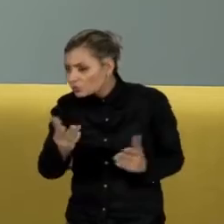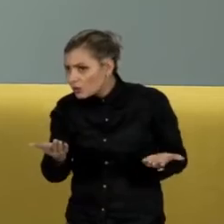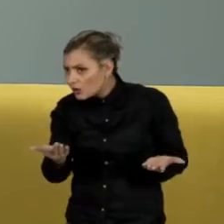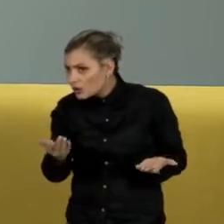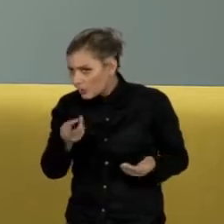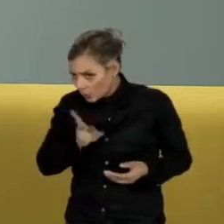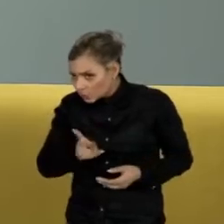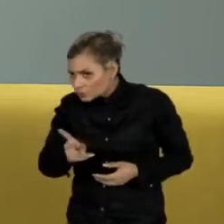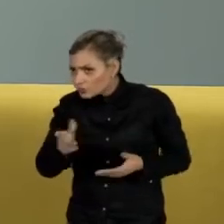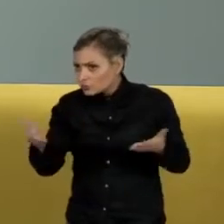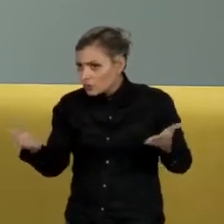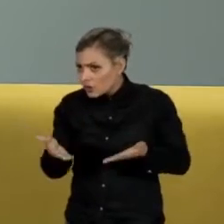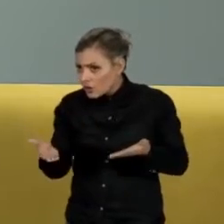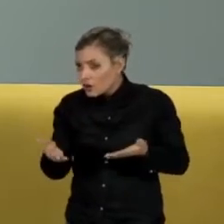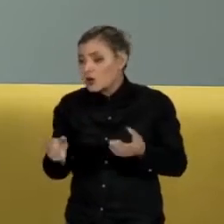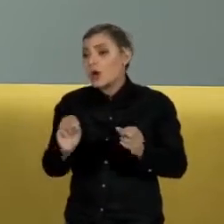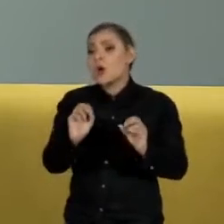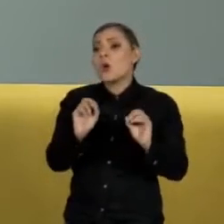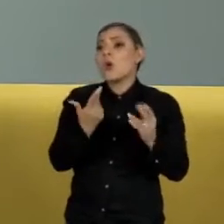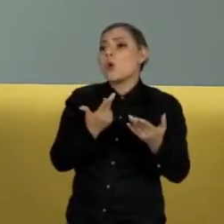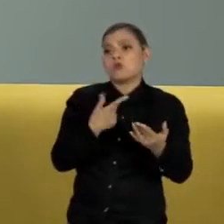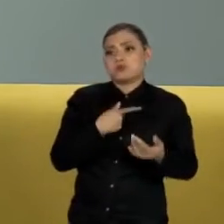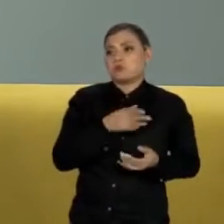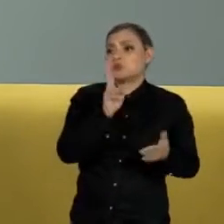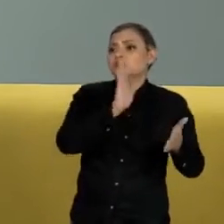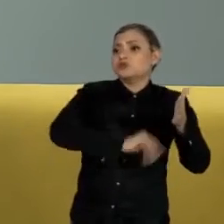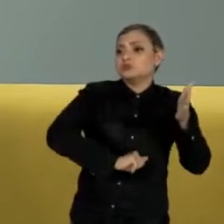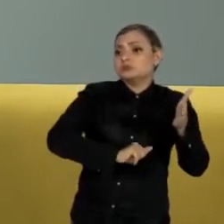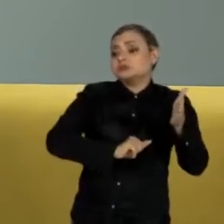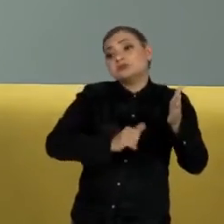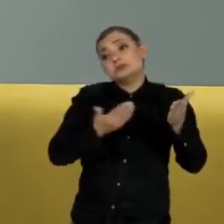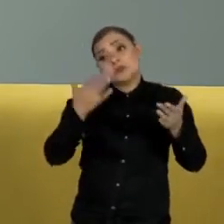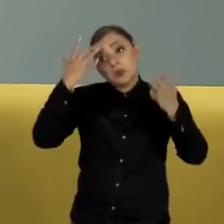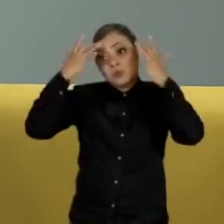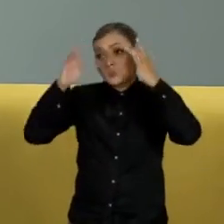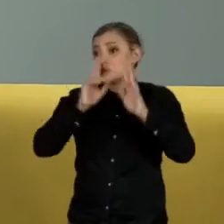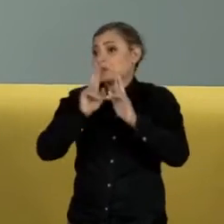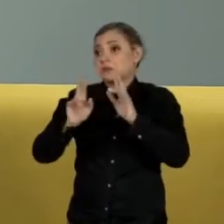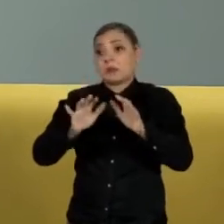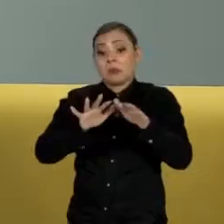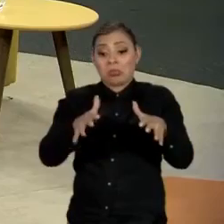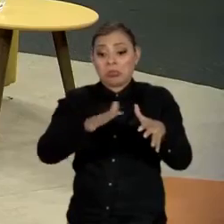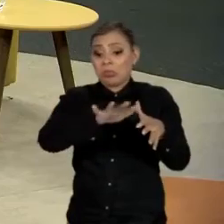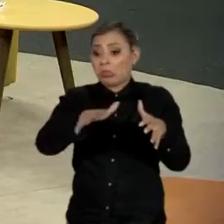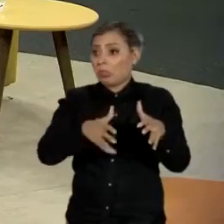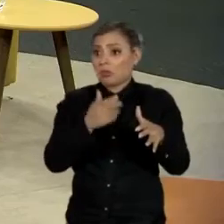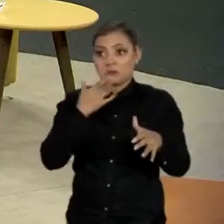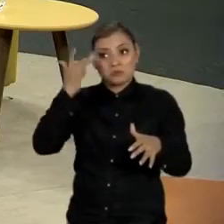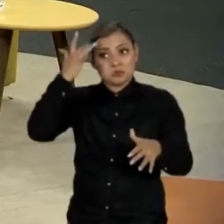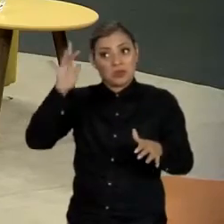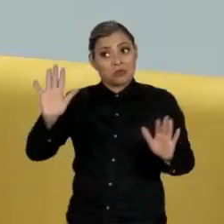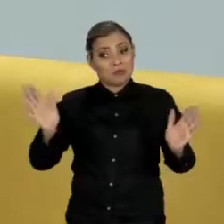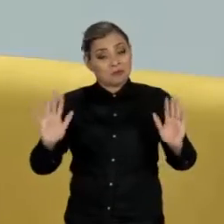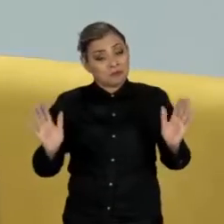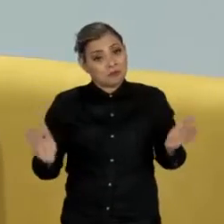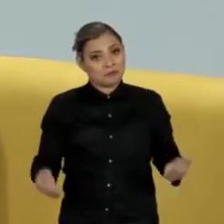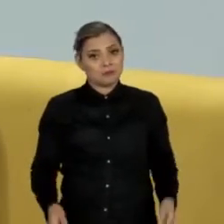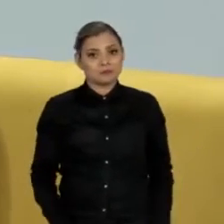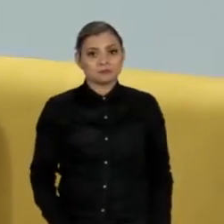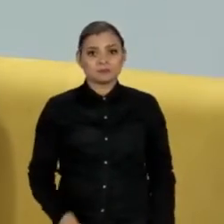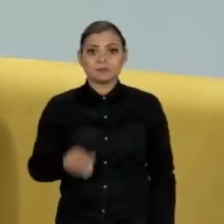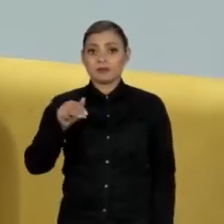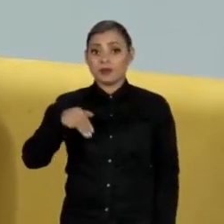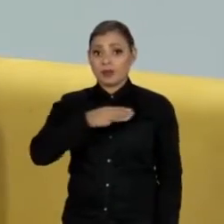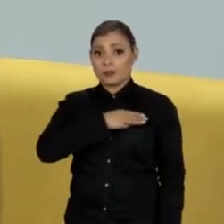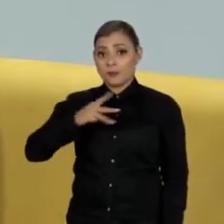jurisprudência ou se não vai manter? Infelizmente, eu não tenho esfera de cristal. Bom, o Ministério